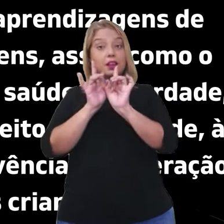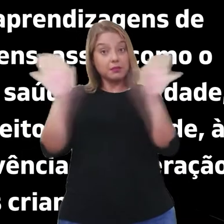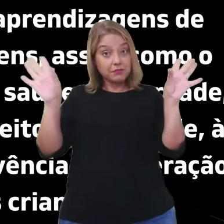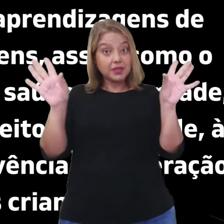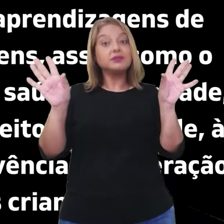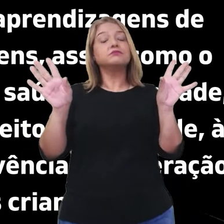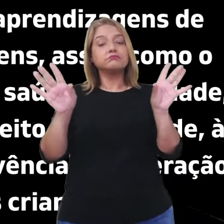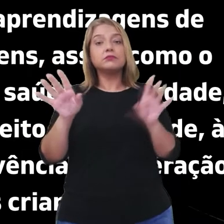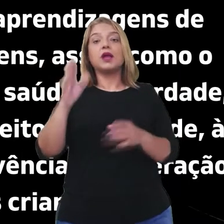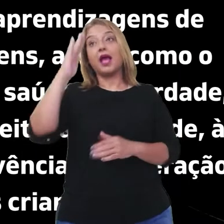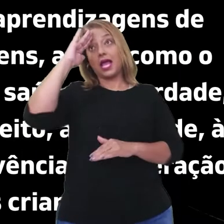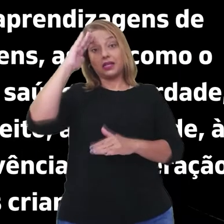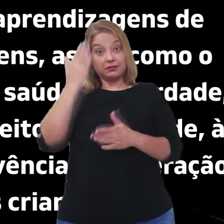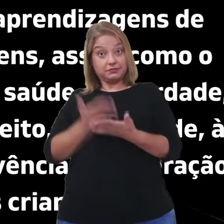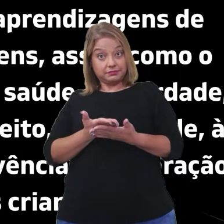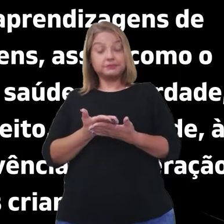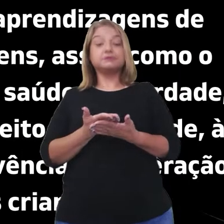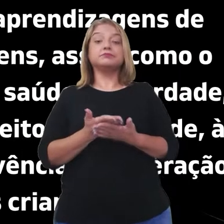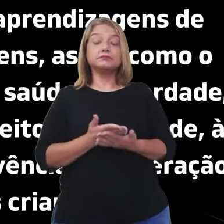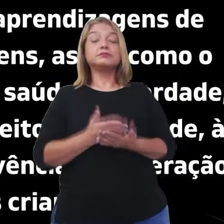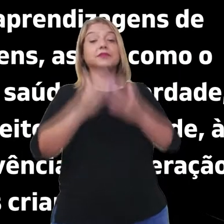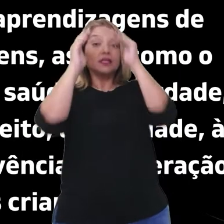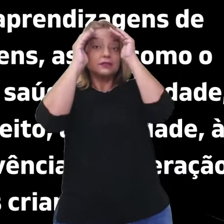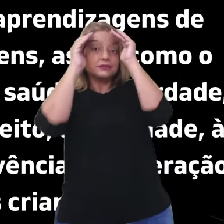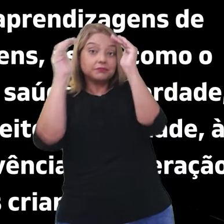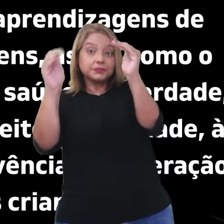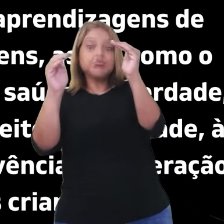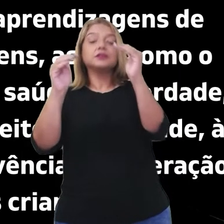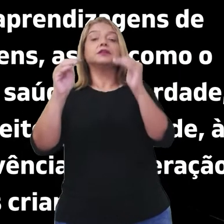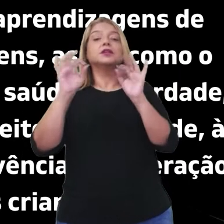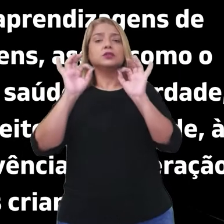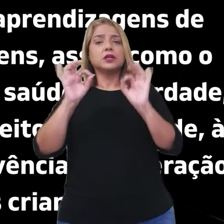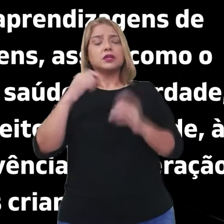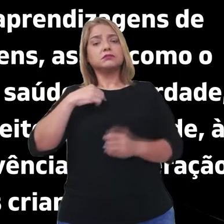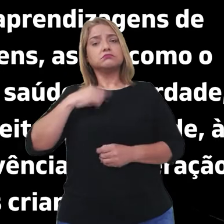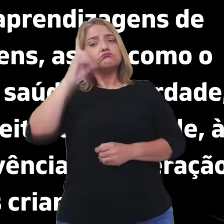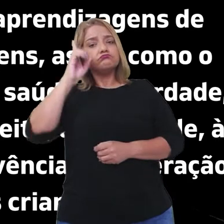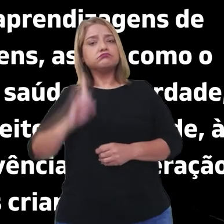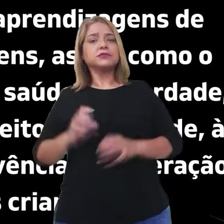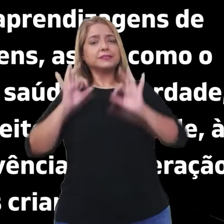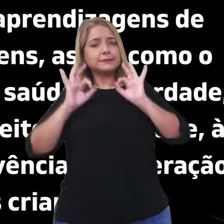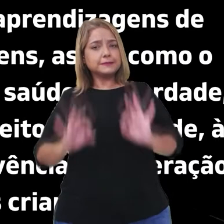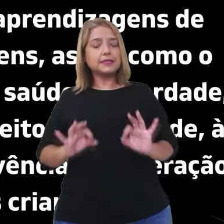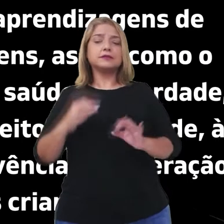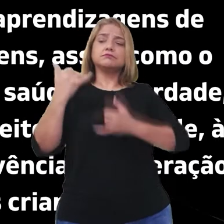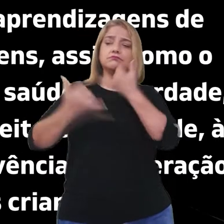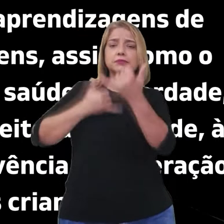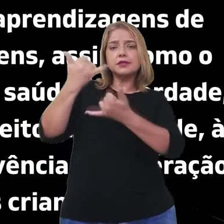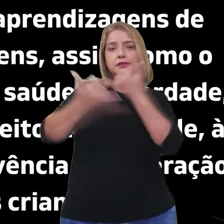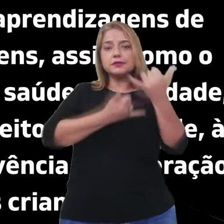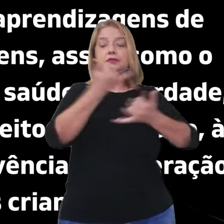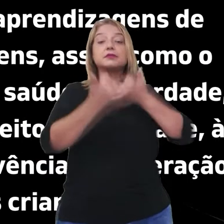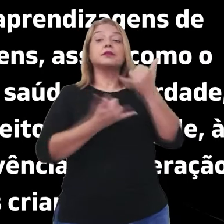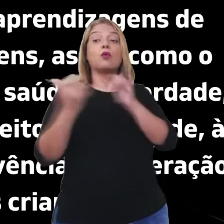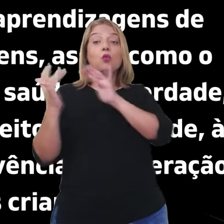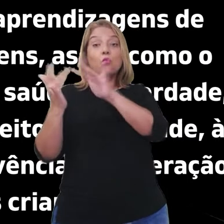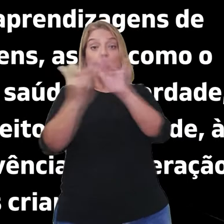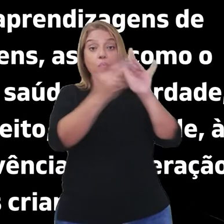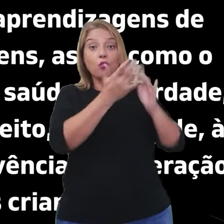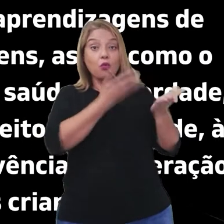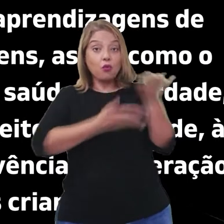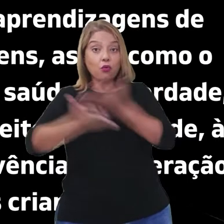liberdade, à confiança, ao respeito, à dignidade, à brincadeira, à